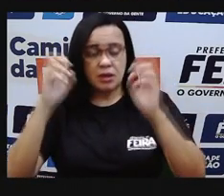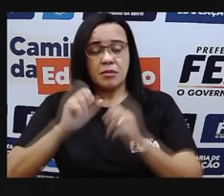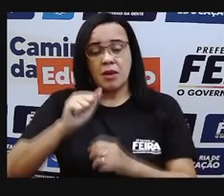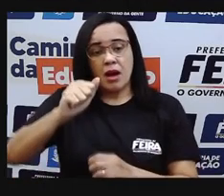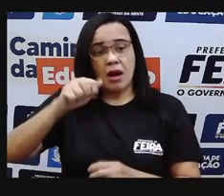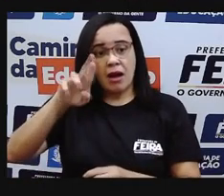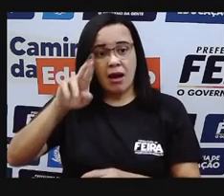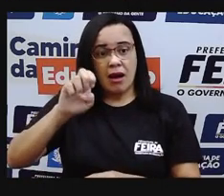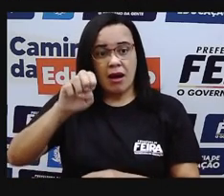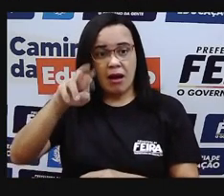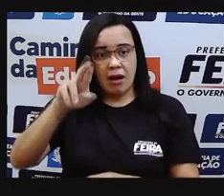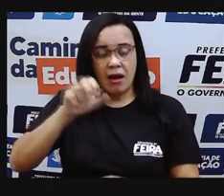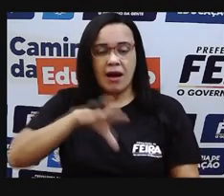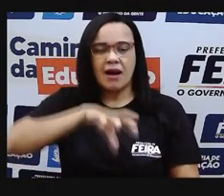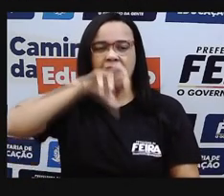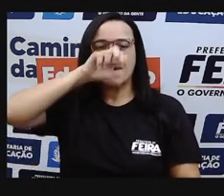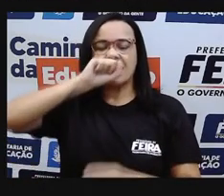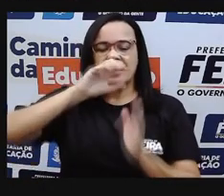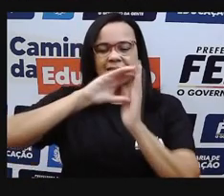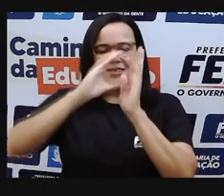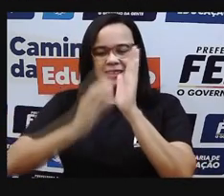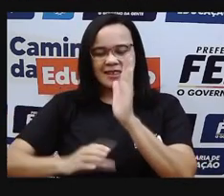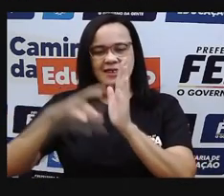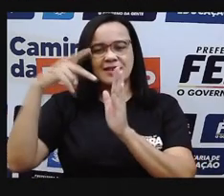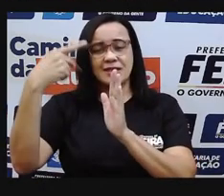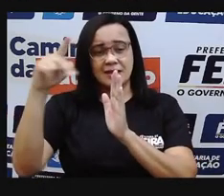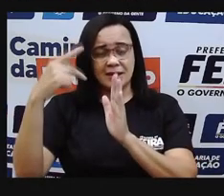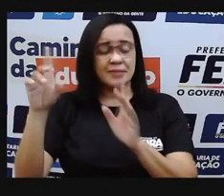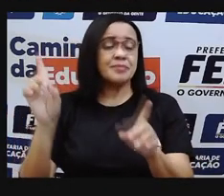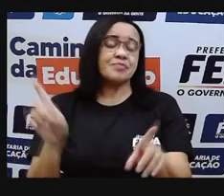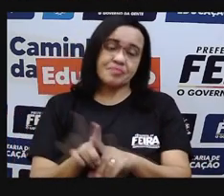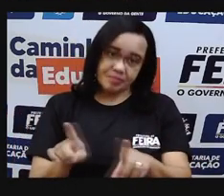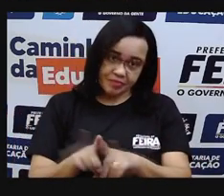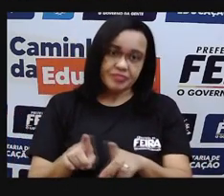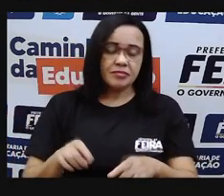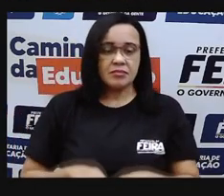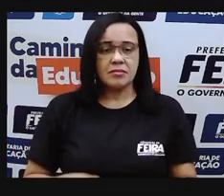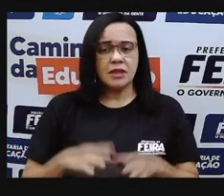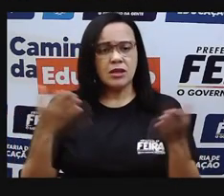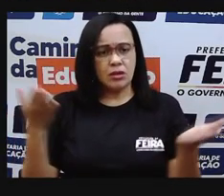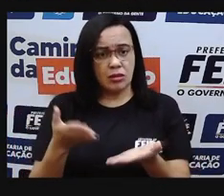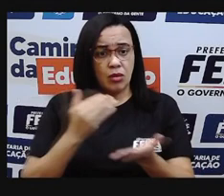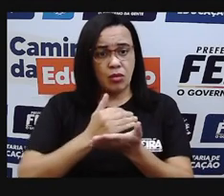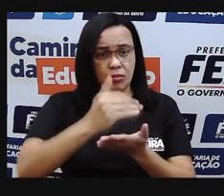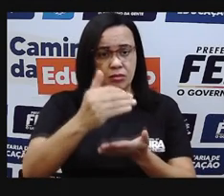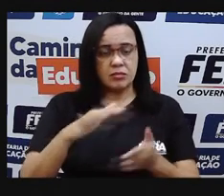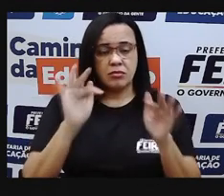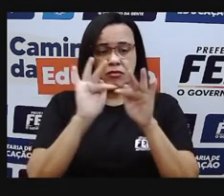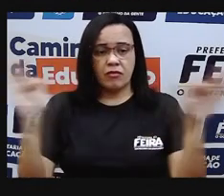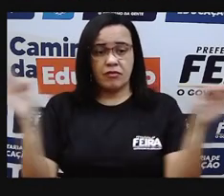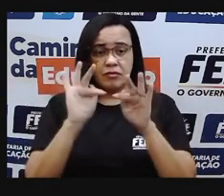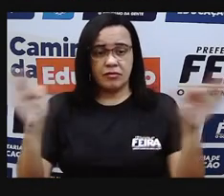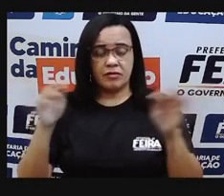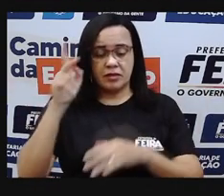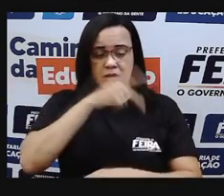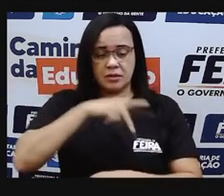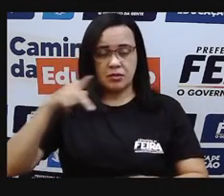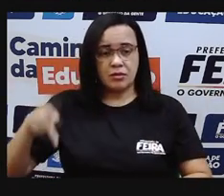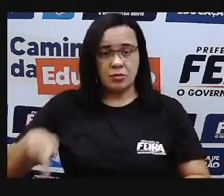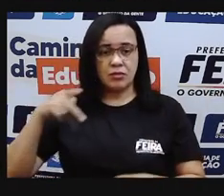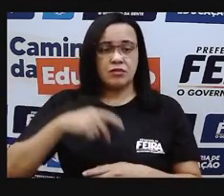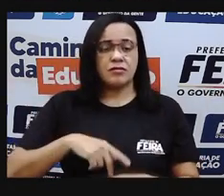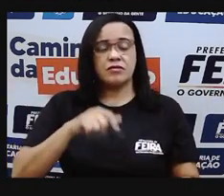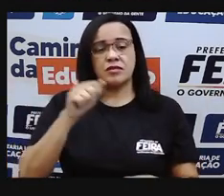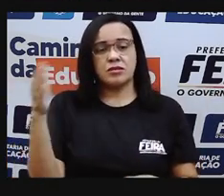aula, para dar as boas-vindas a vocês, eu trago essa frase da professora Zélia Ludwig, que